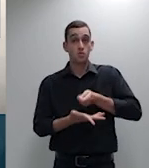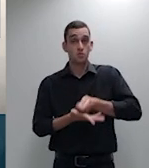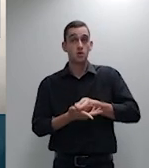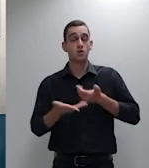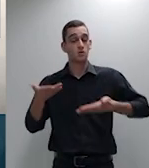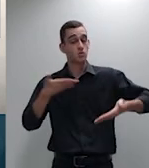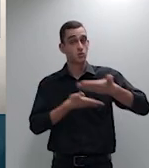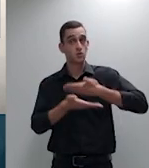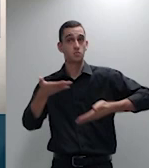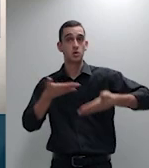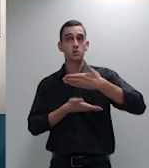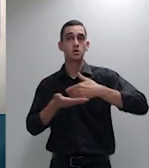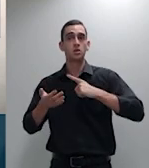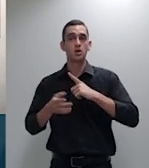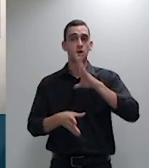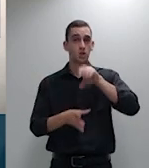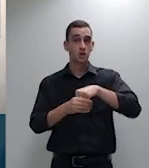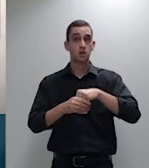processo